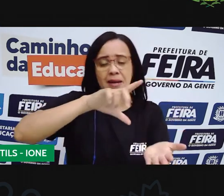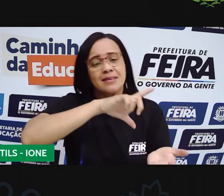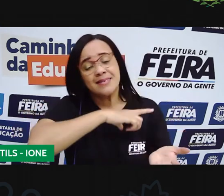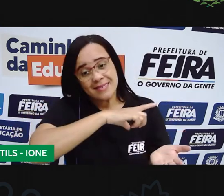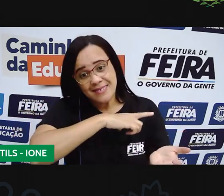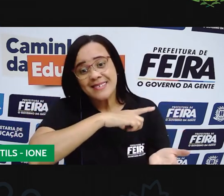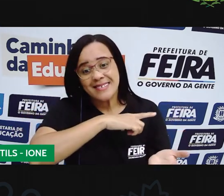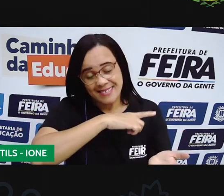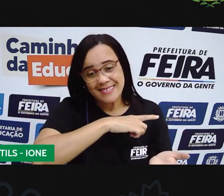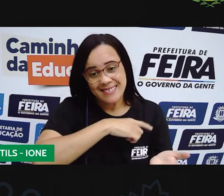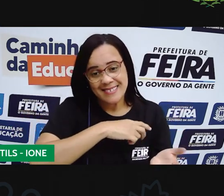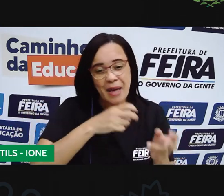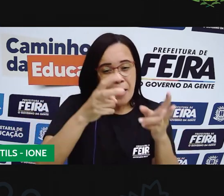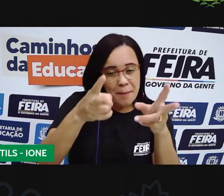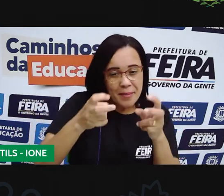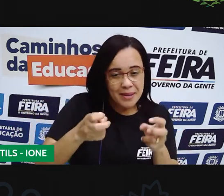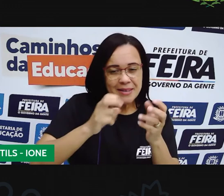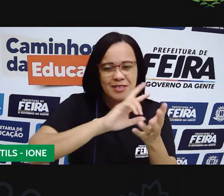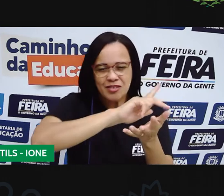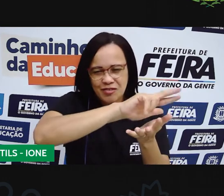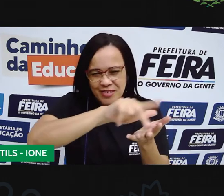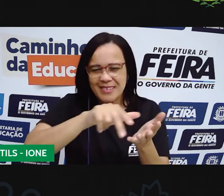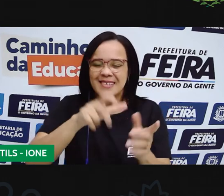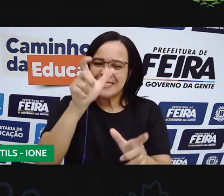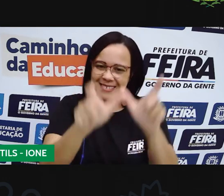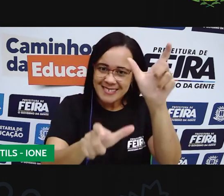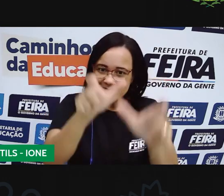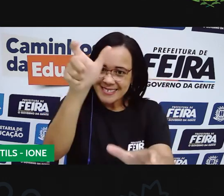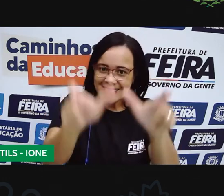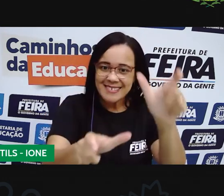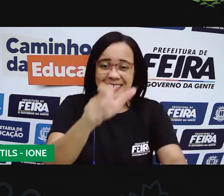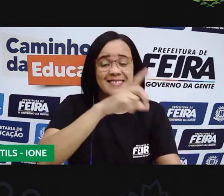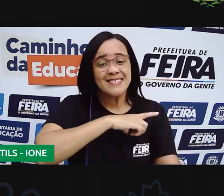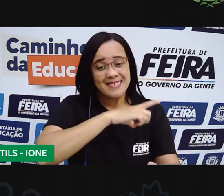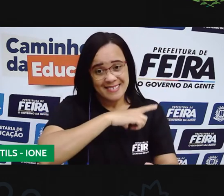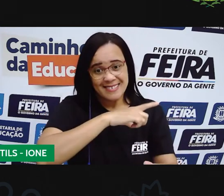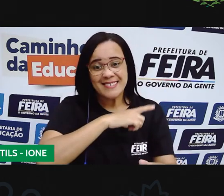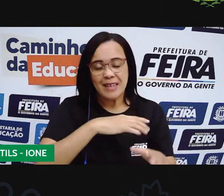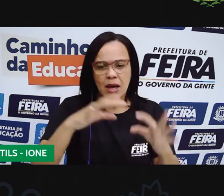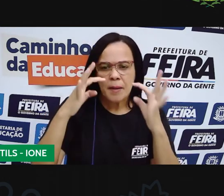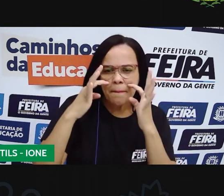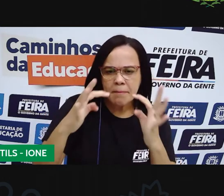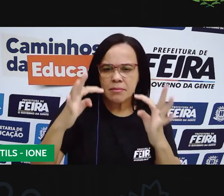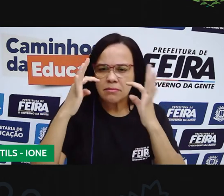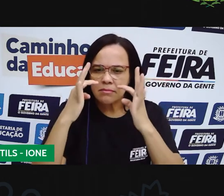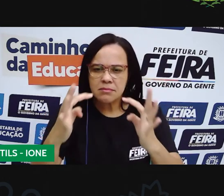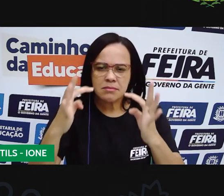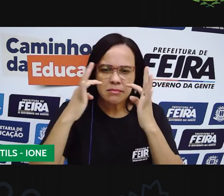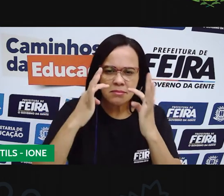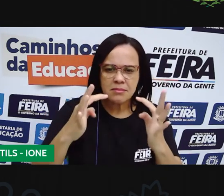as diferenças de cada personagem observando